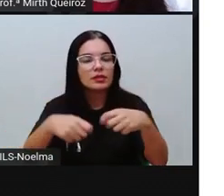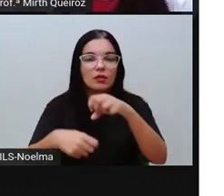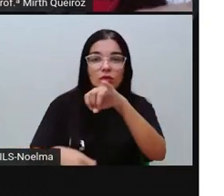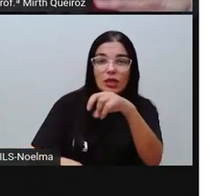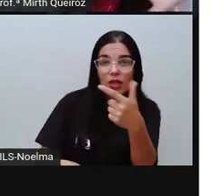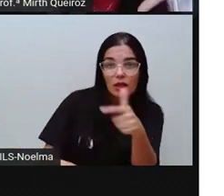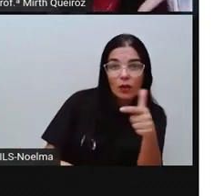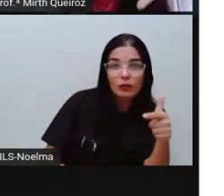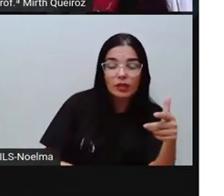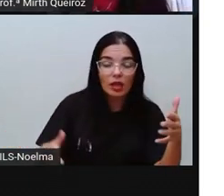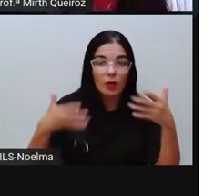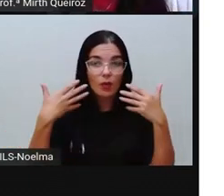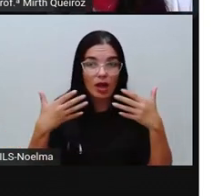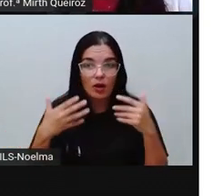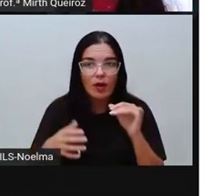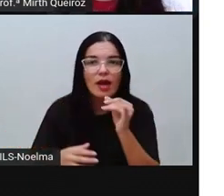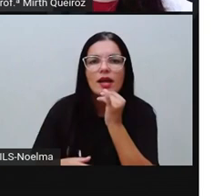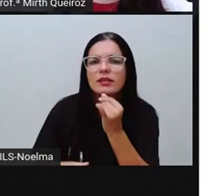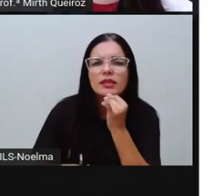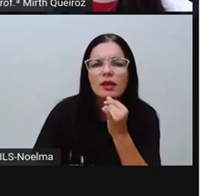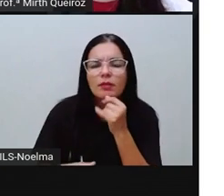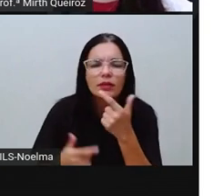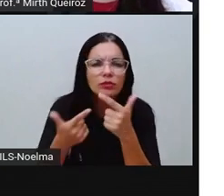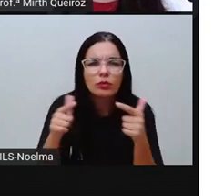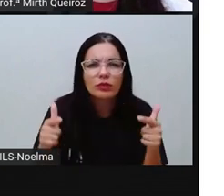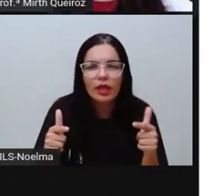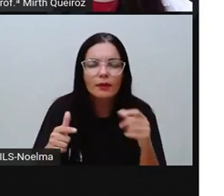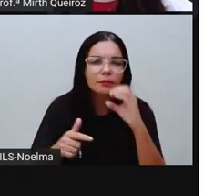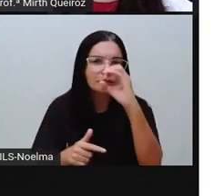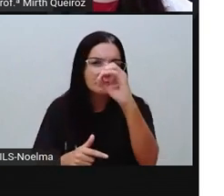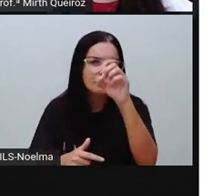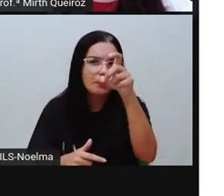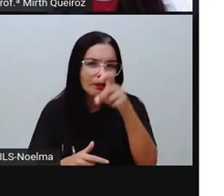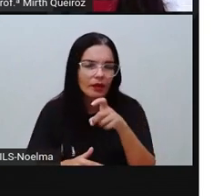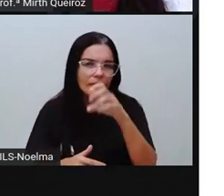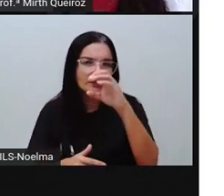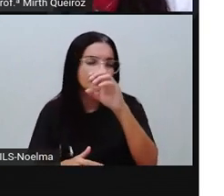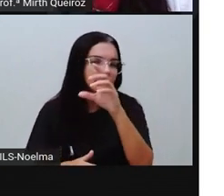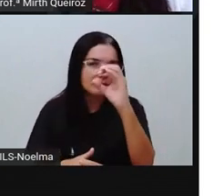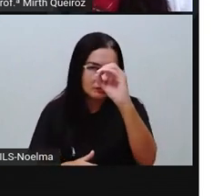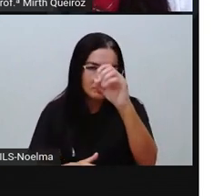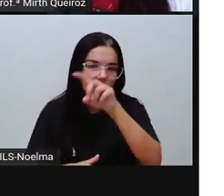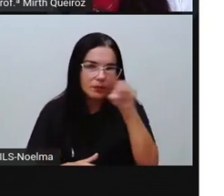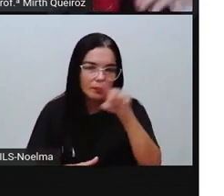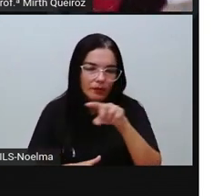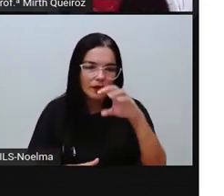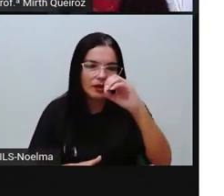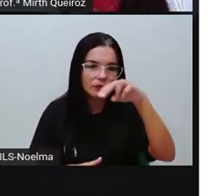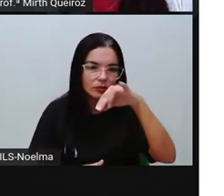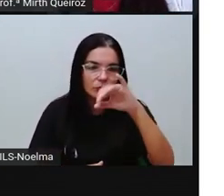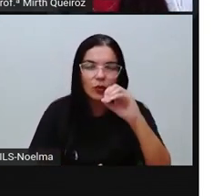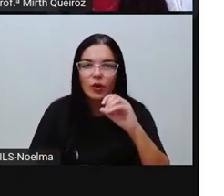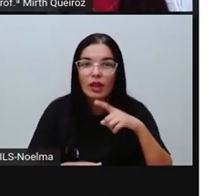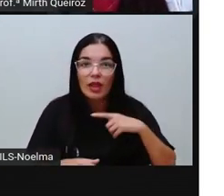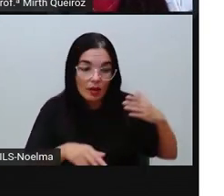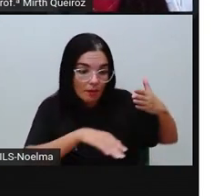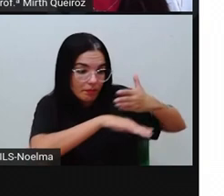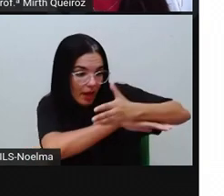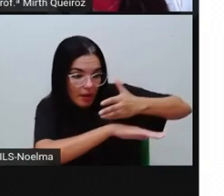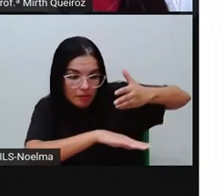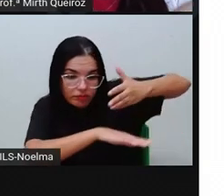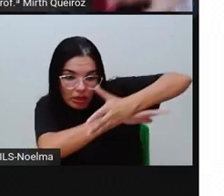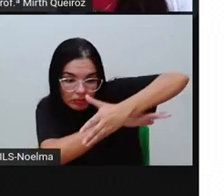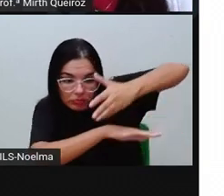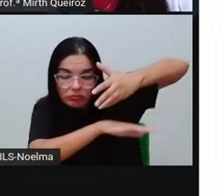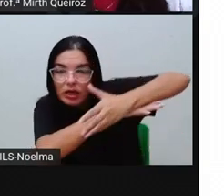houvesse a camada, por exemplo, a camada de ozônio e o calor, ele iria entrar com maior intensidade, da